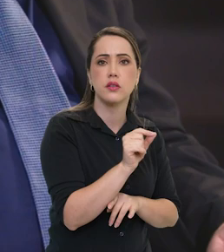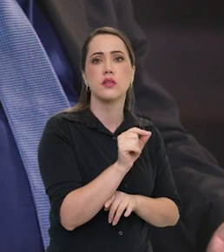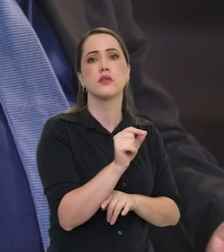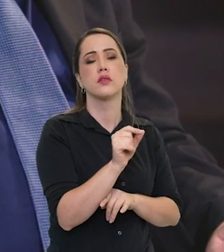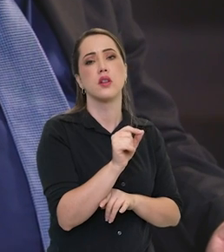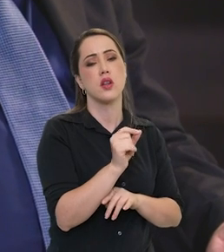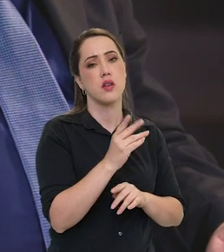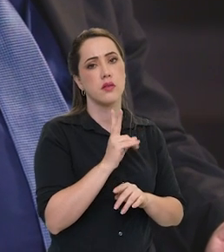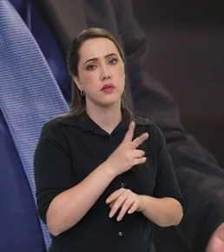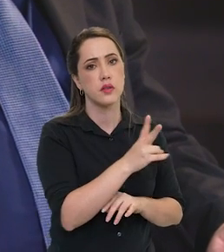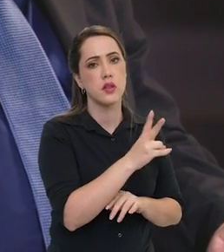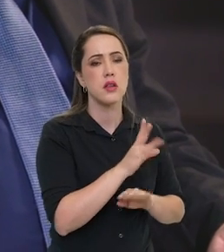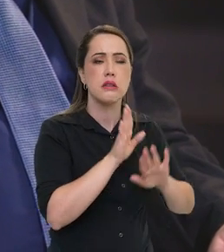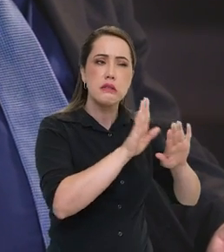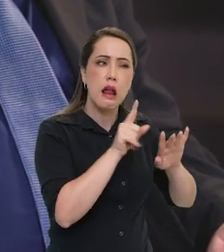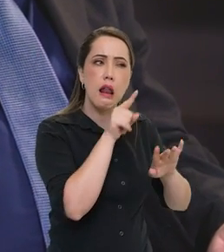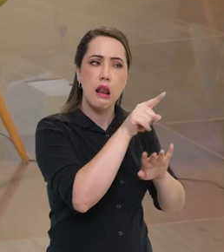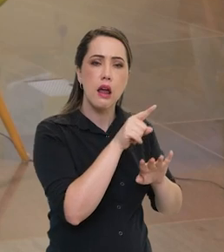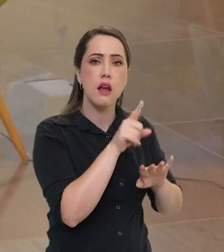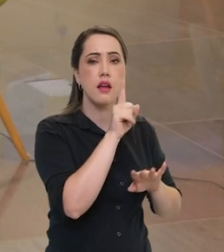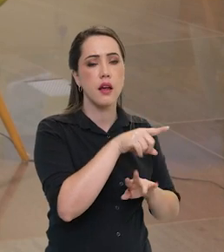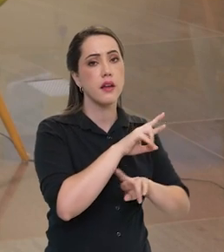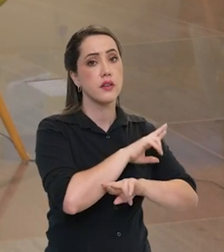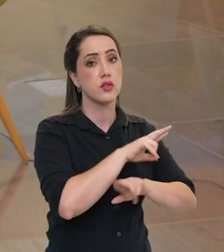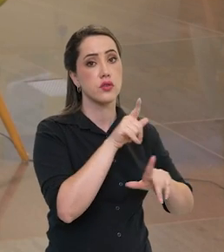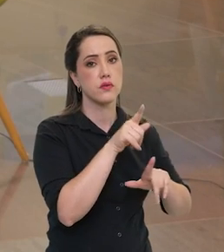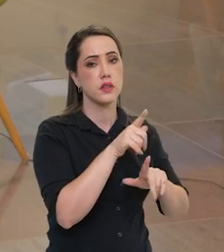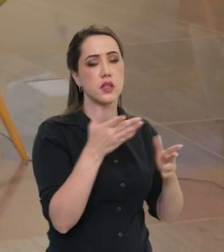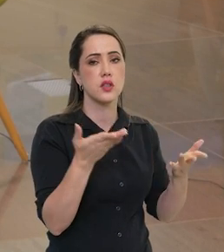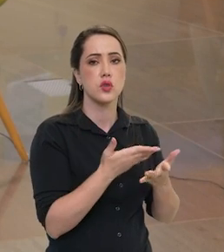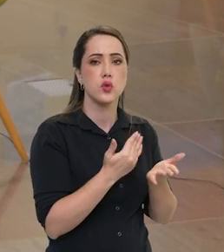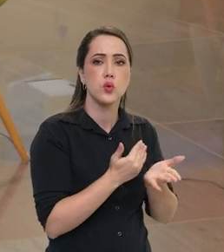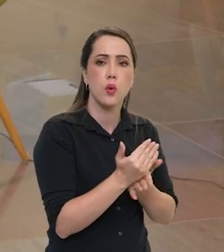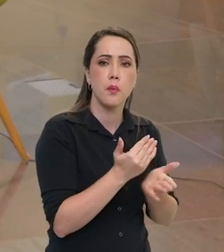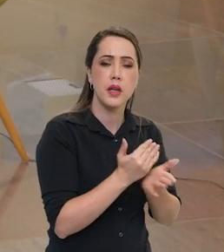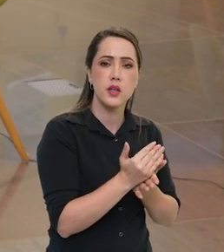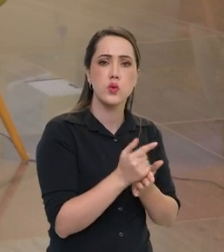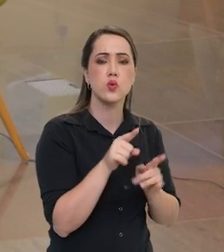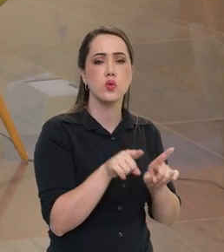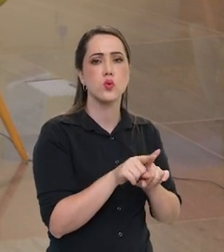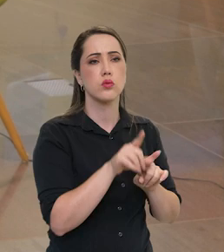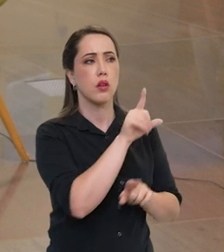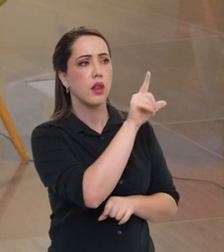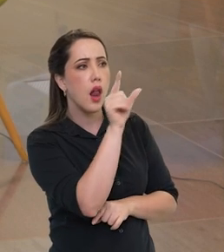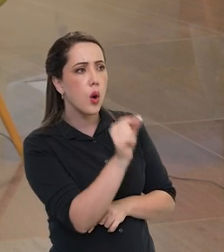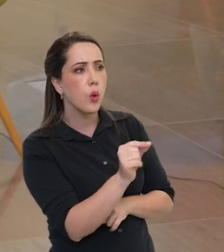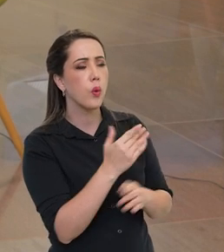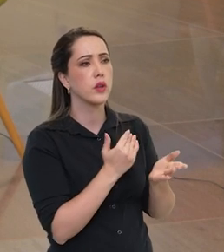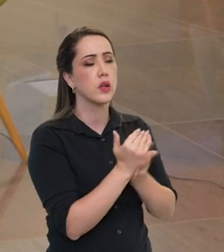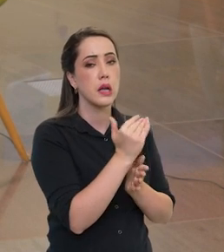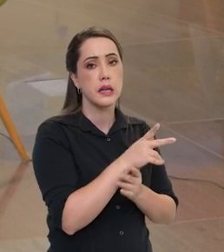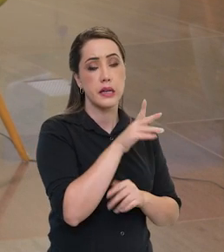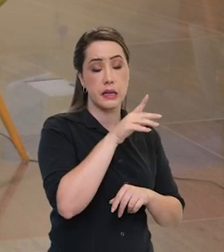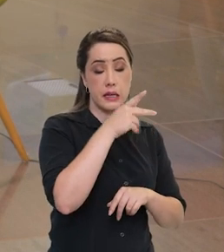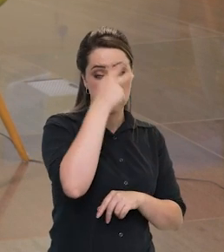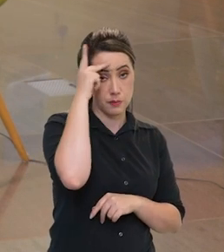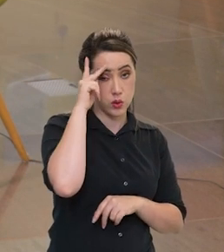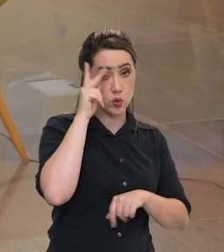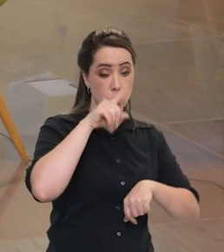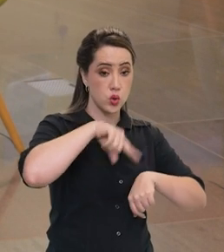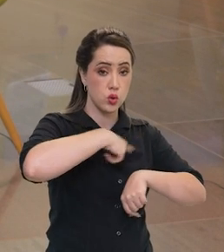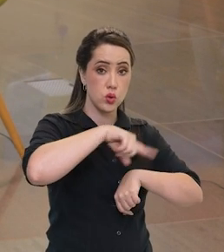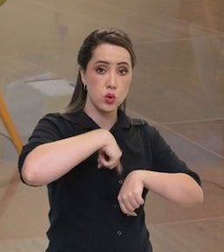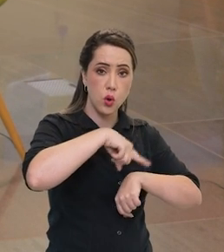de forma mais permanente na Lua, é muito diferente das primeiras explorações lunares, em as pessoas ficavam algumas